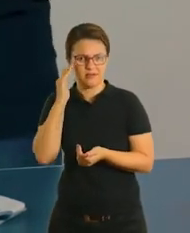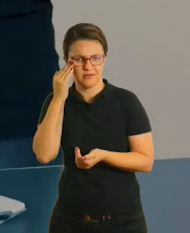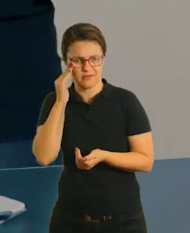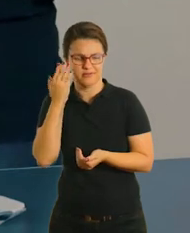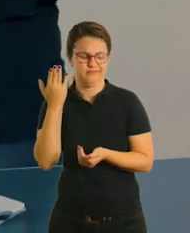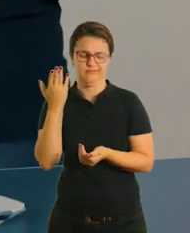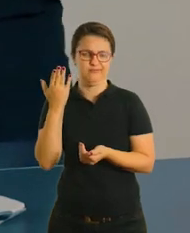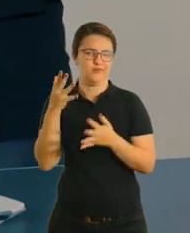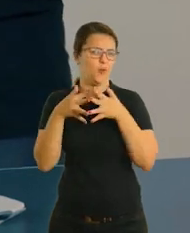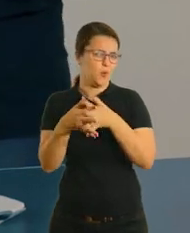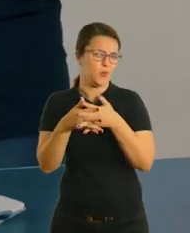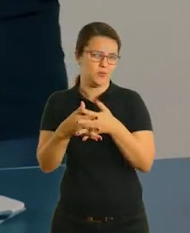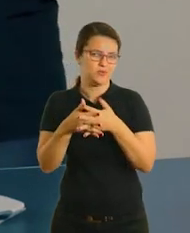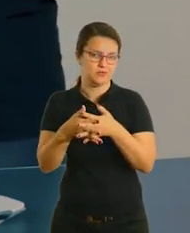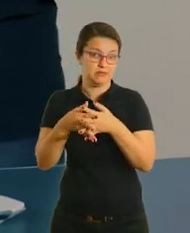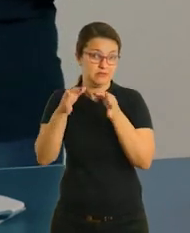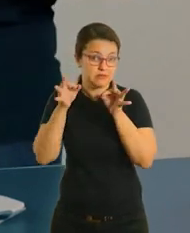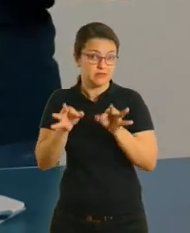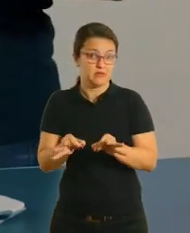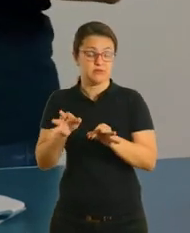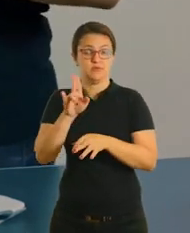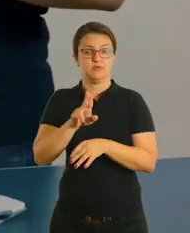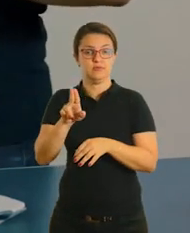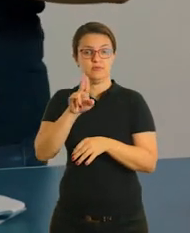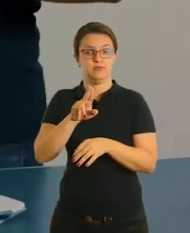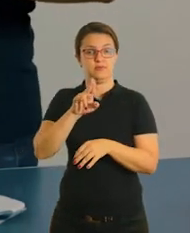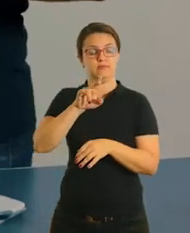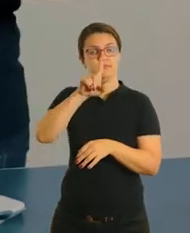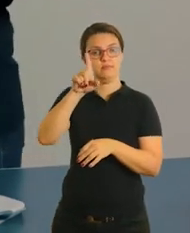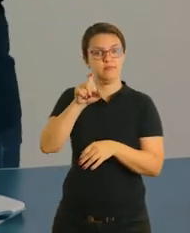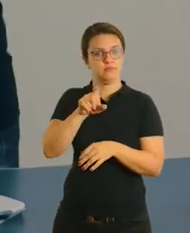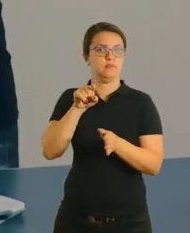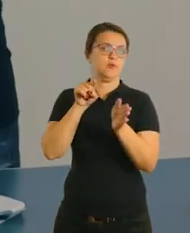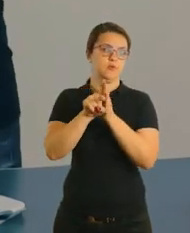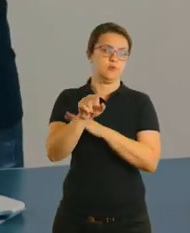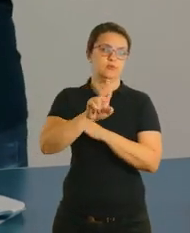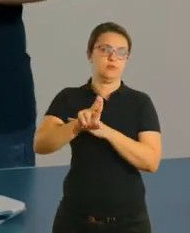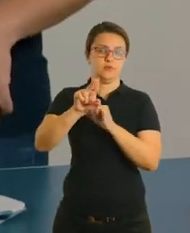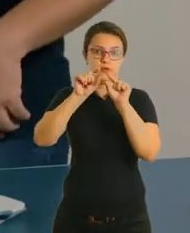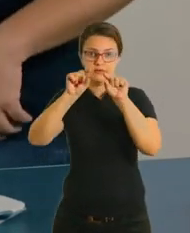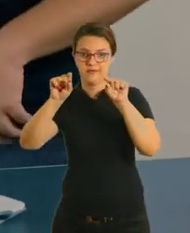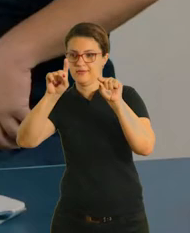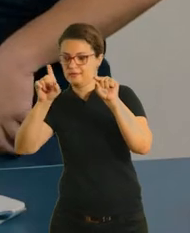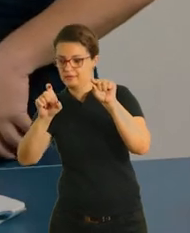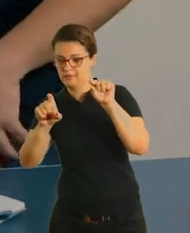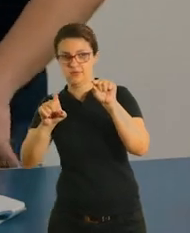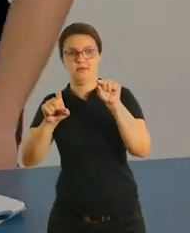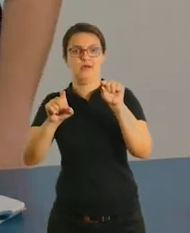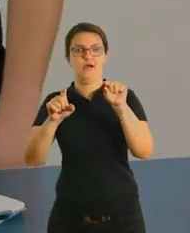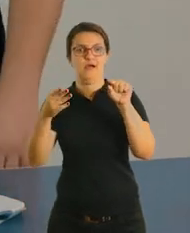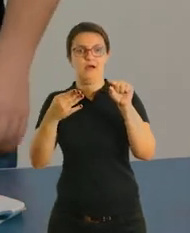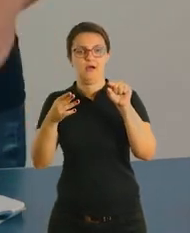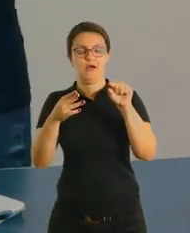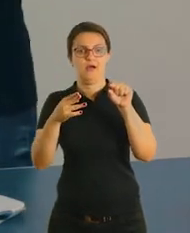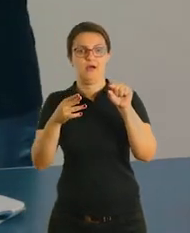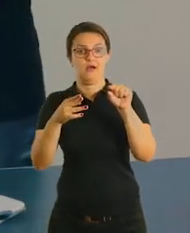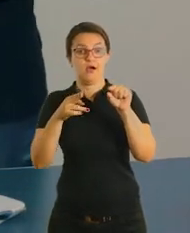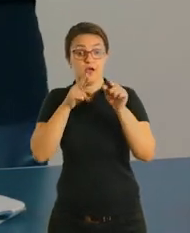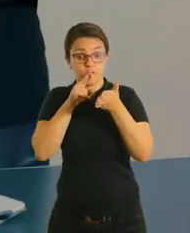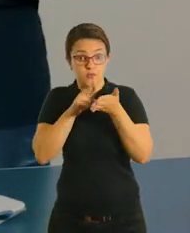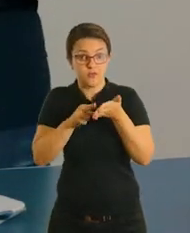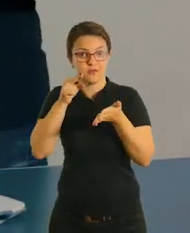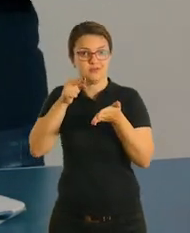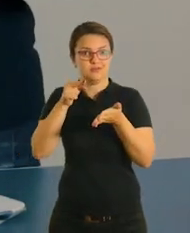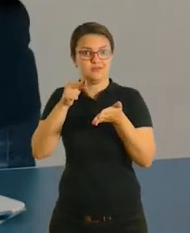Não. Então eu preciso usar a pontuação certa. Ponto de interrogação, se for uma pergunta. Na resposta, se a resposta for a